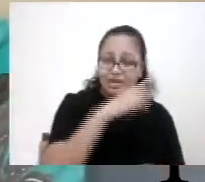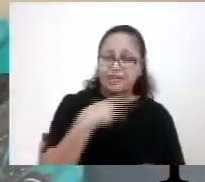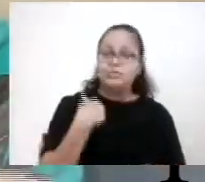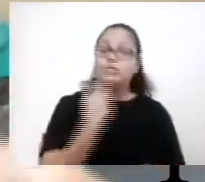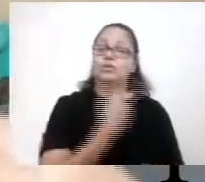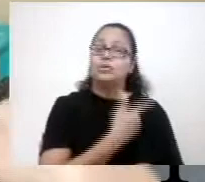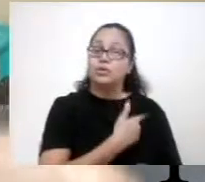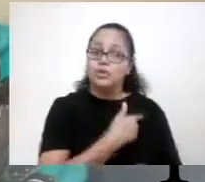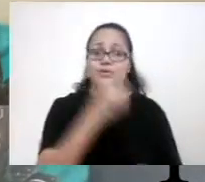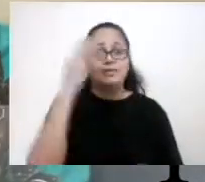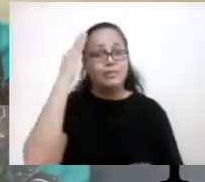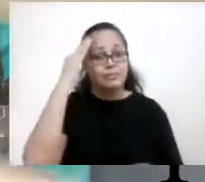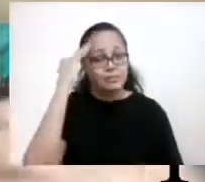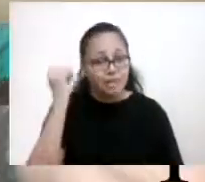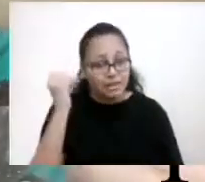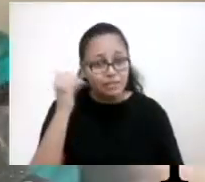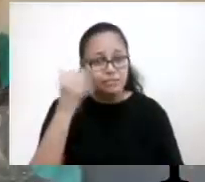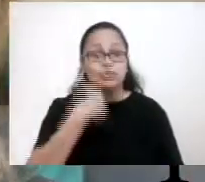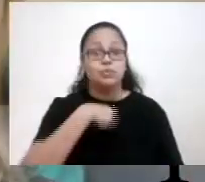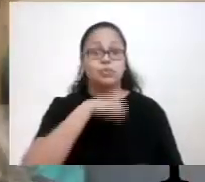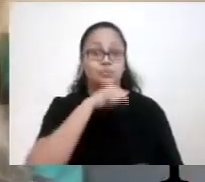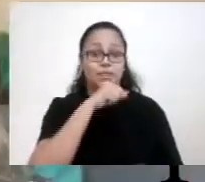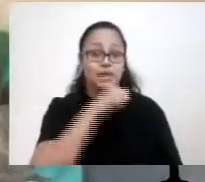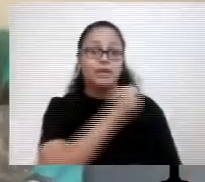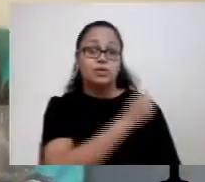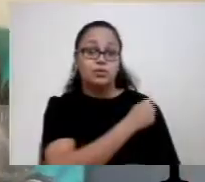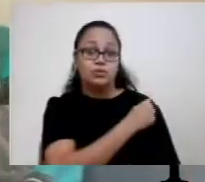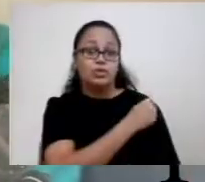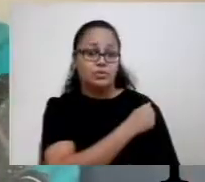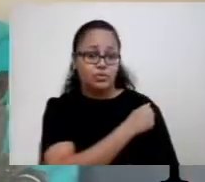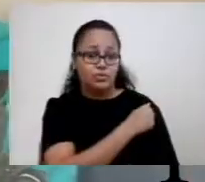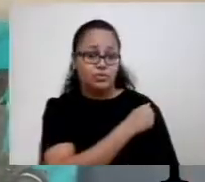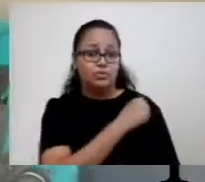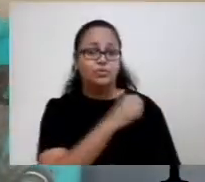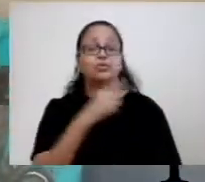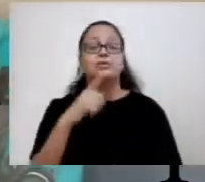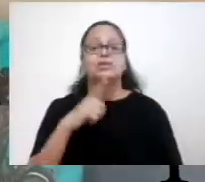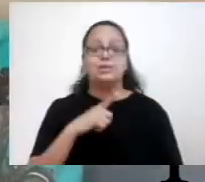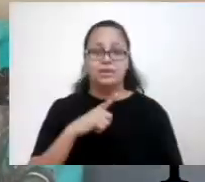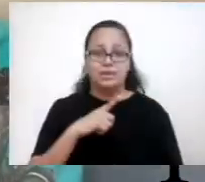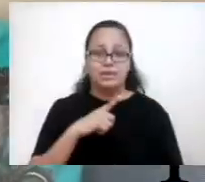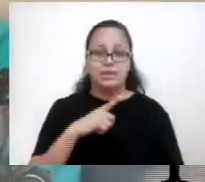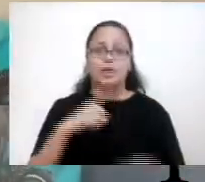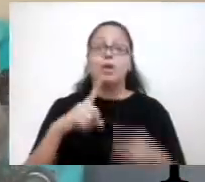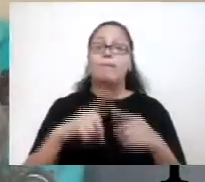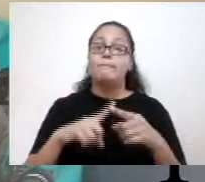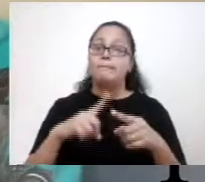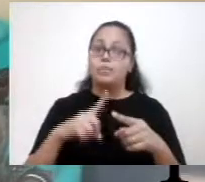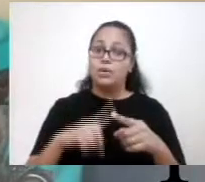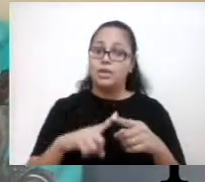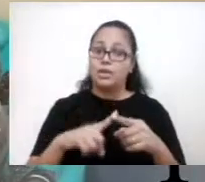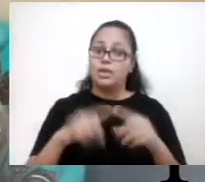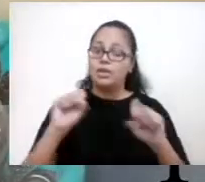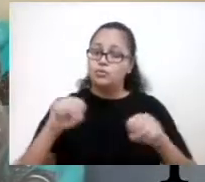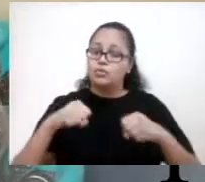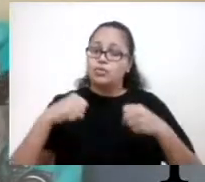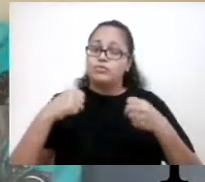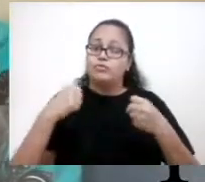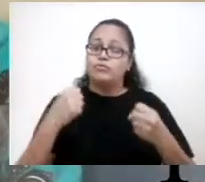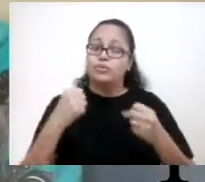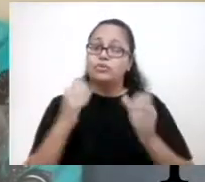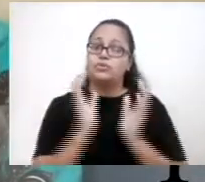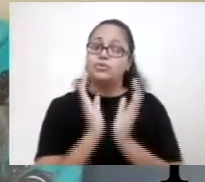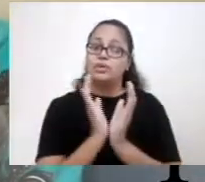que vocês pais e alunos têm enfrentado, porque o esforço da nossa equipe é